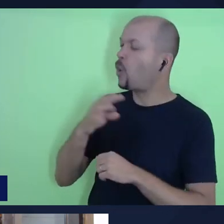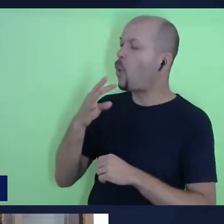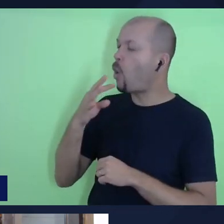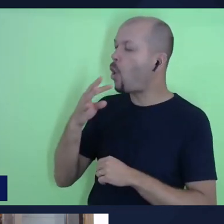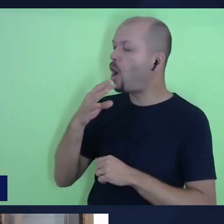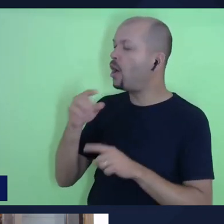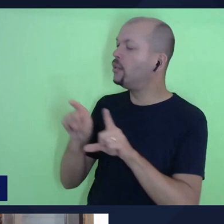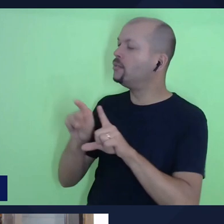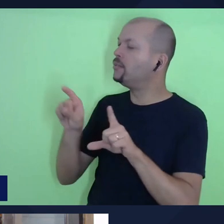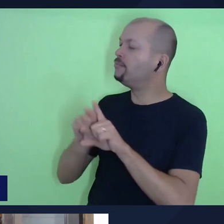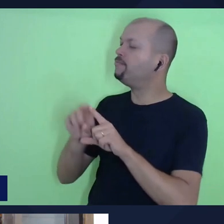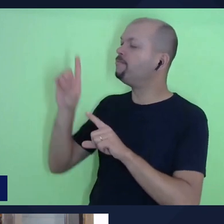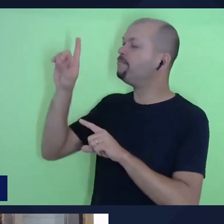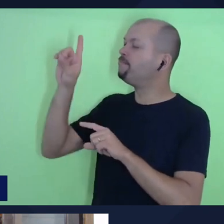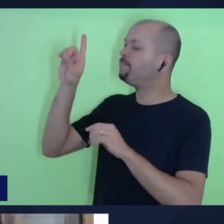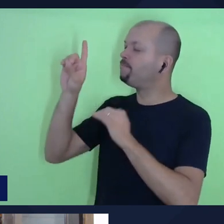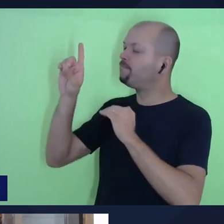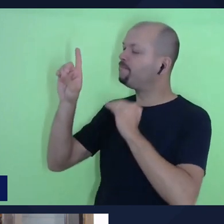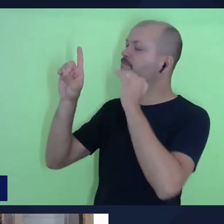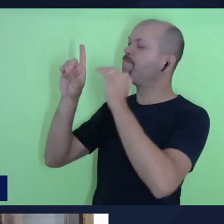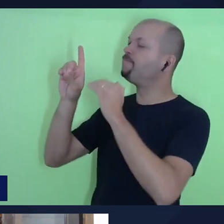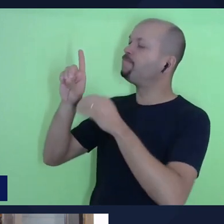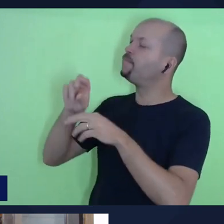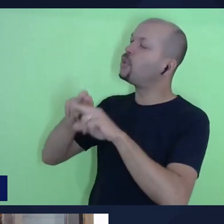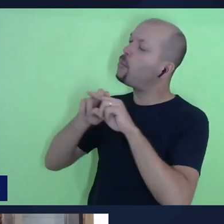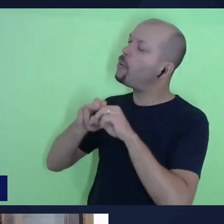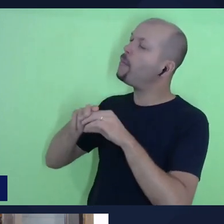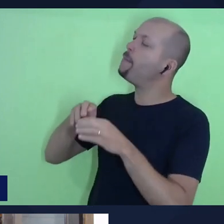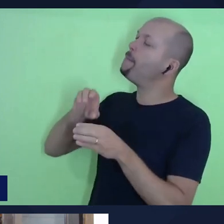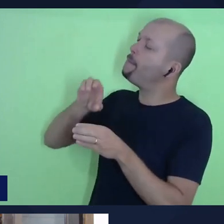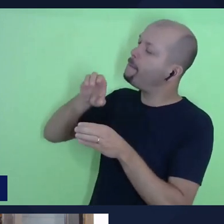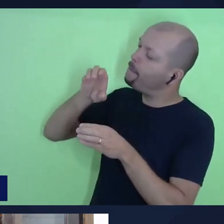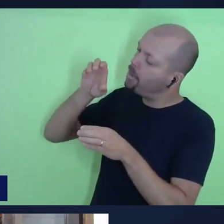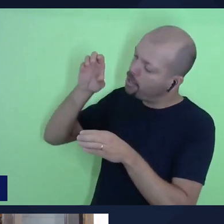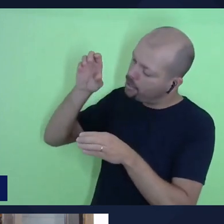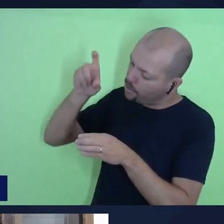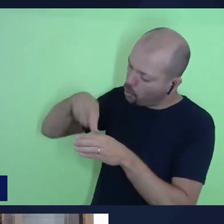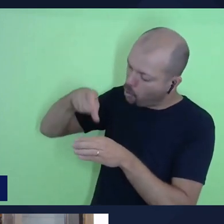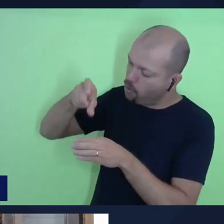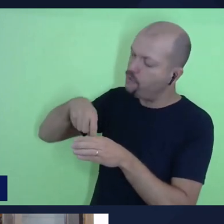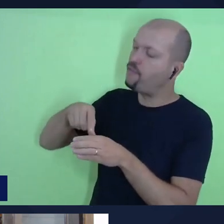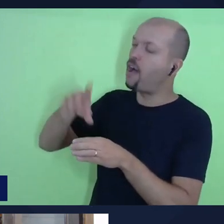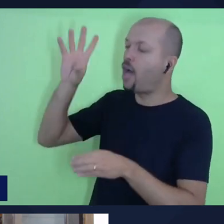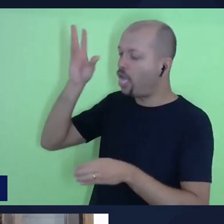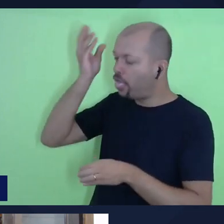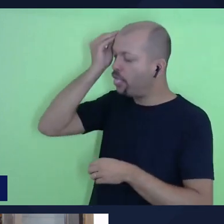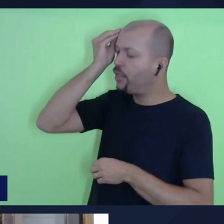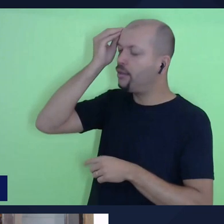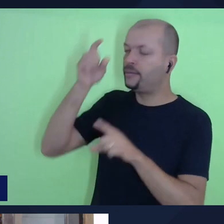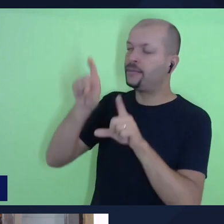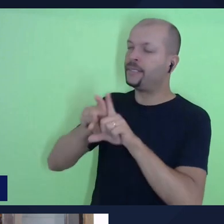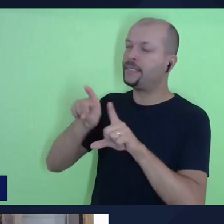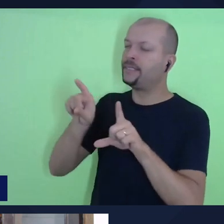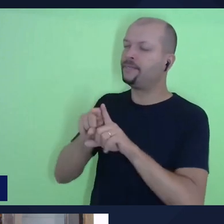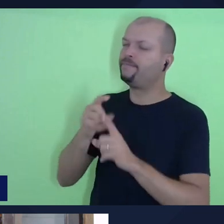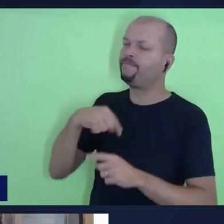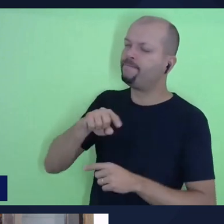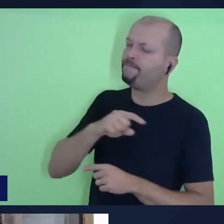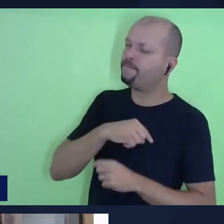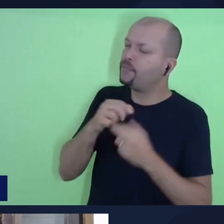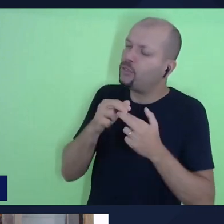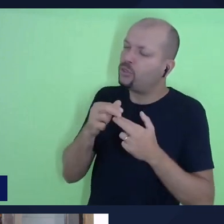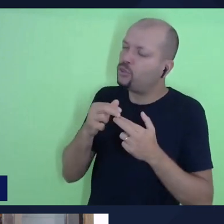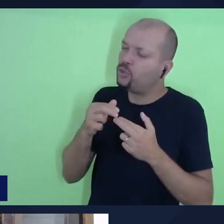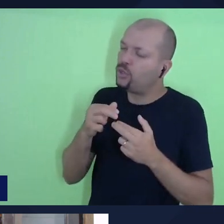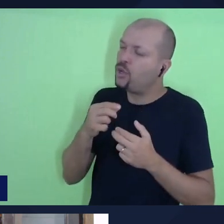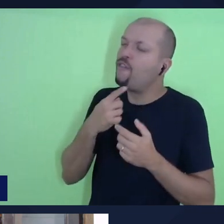Deus, através dos ismos, através da dedicação dos nossos talentos, daquilo que temos oportunidade de fazer para o teu